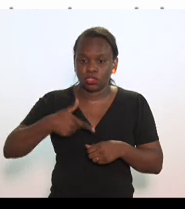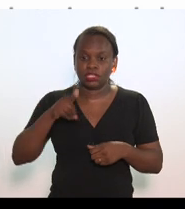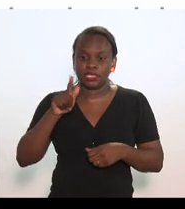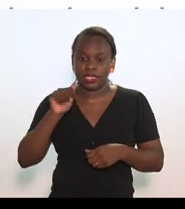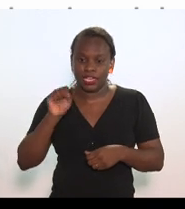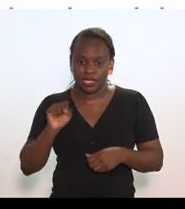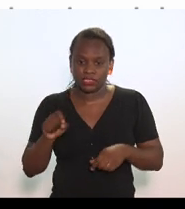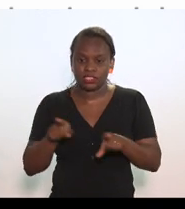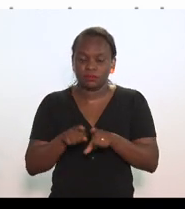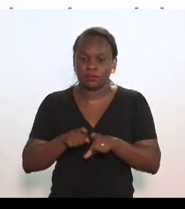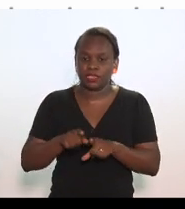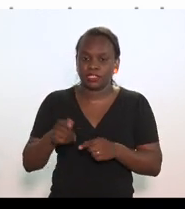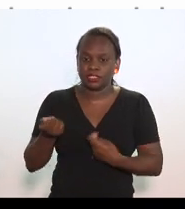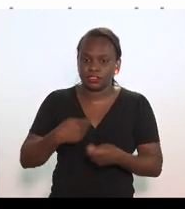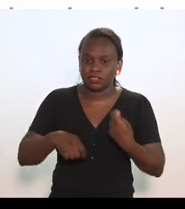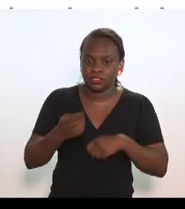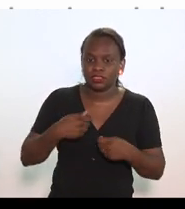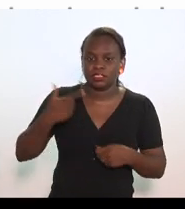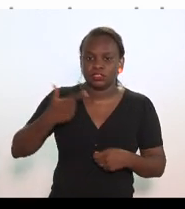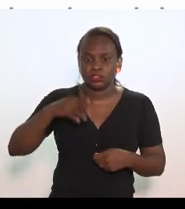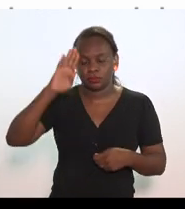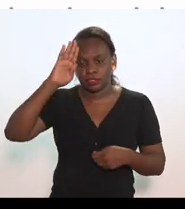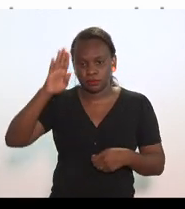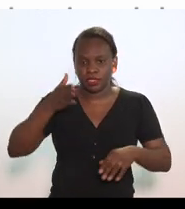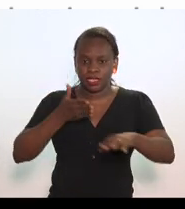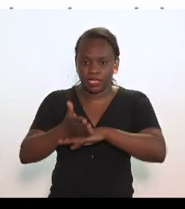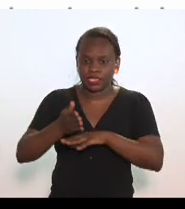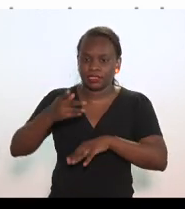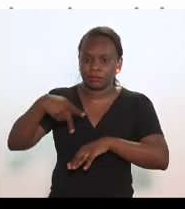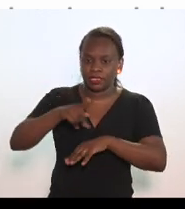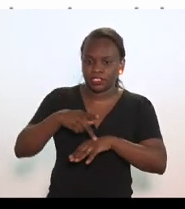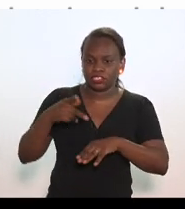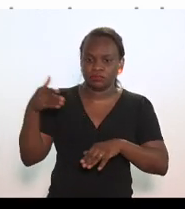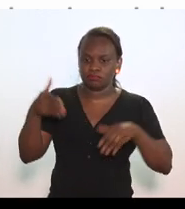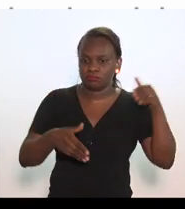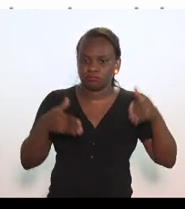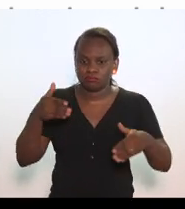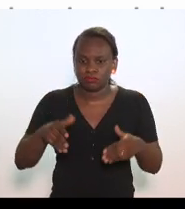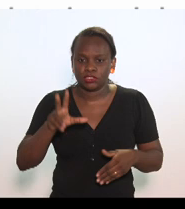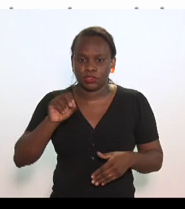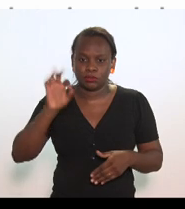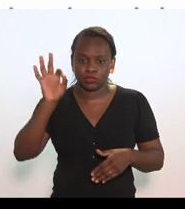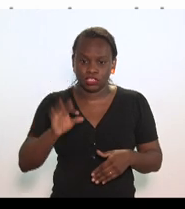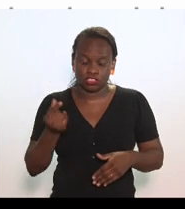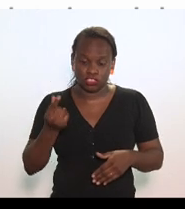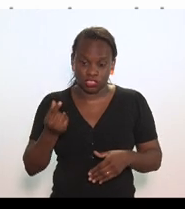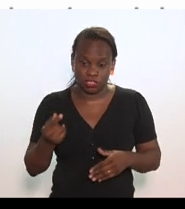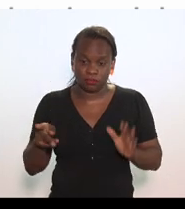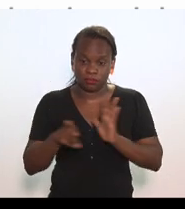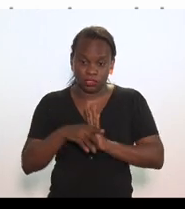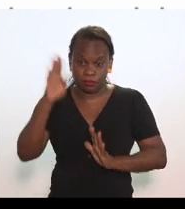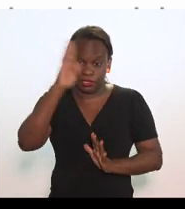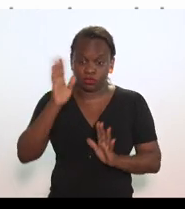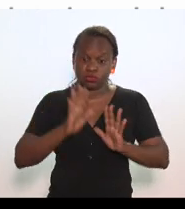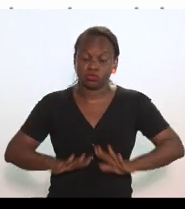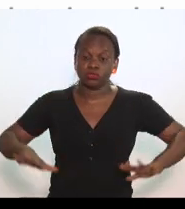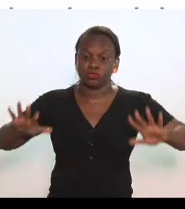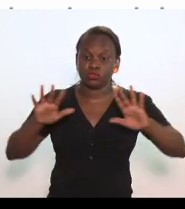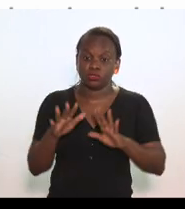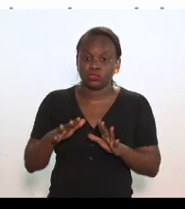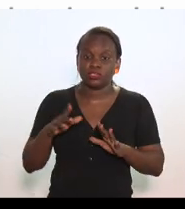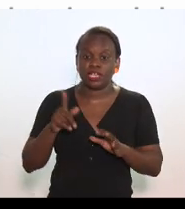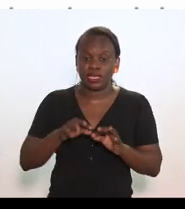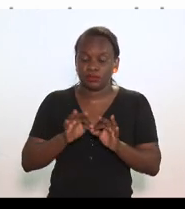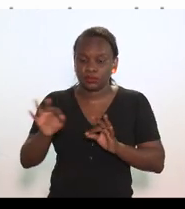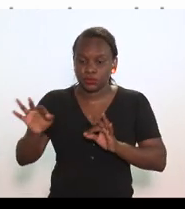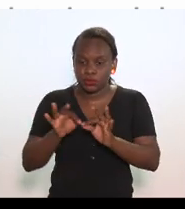Na parte logística, somos a segunda principal porta de entrada do país. 50% do PIB nacional está num raio de 500